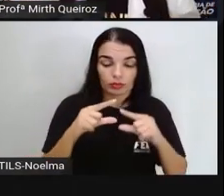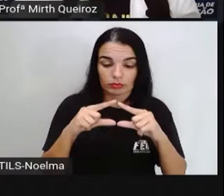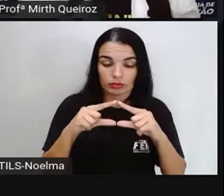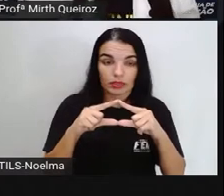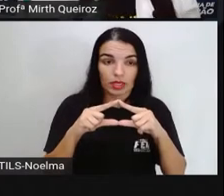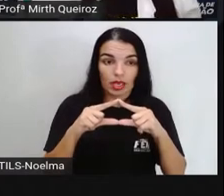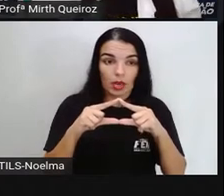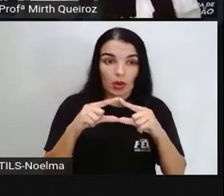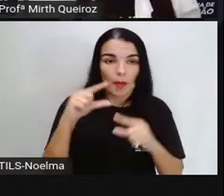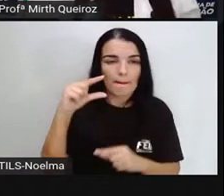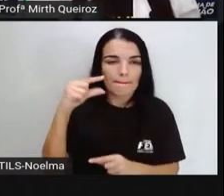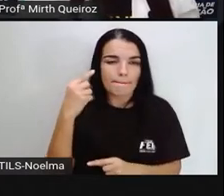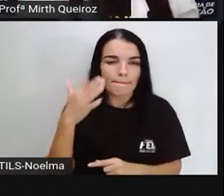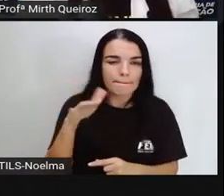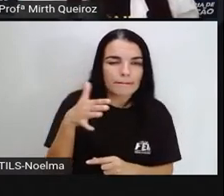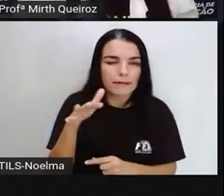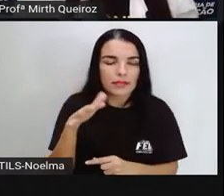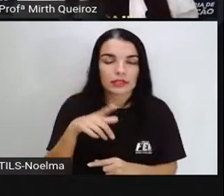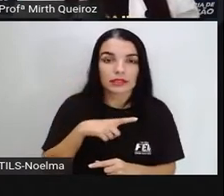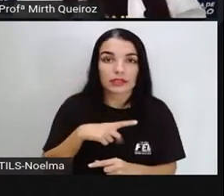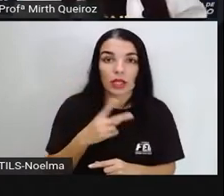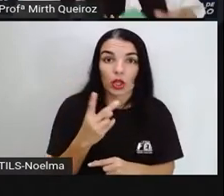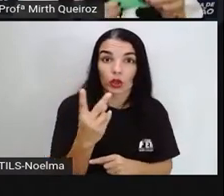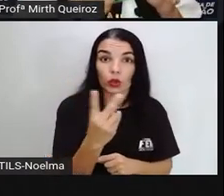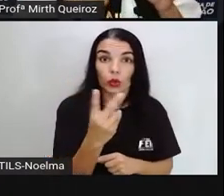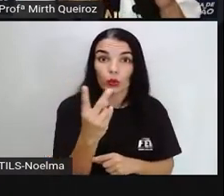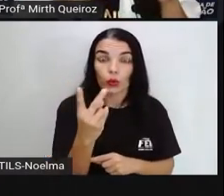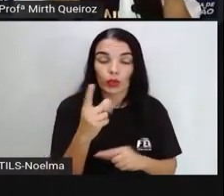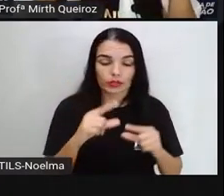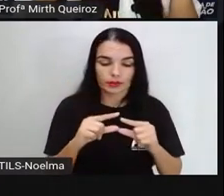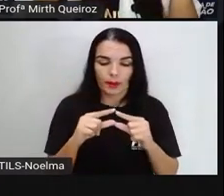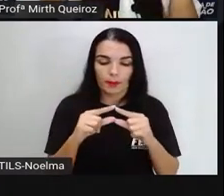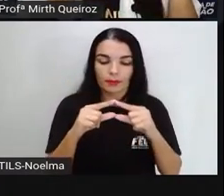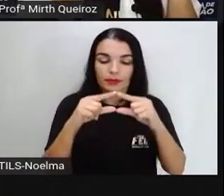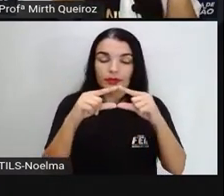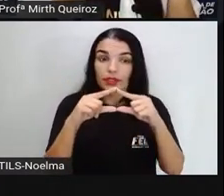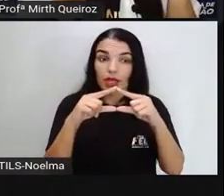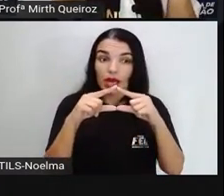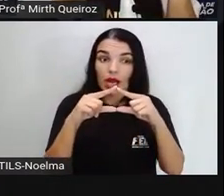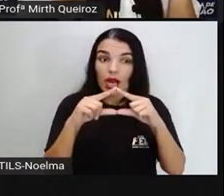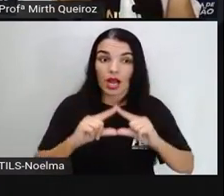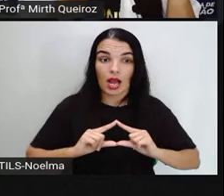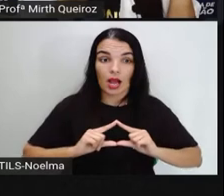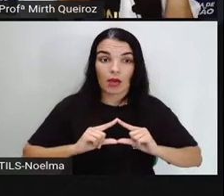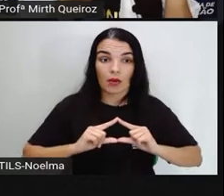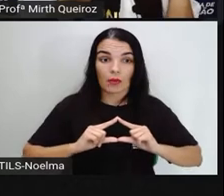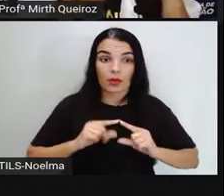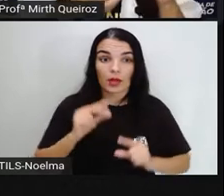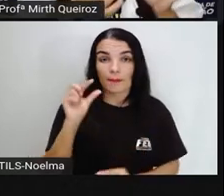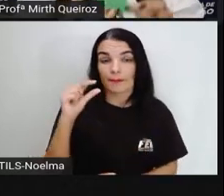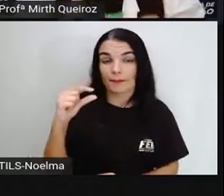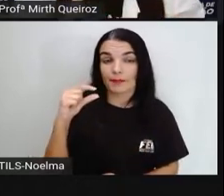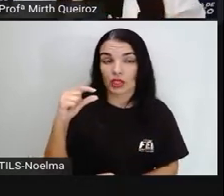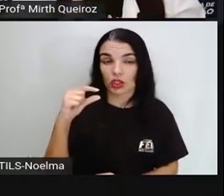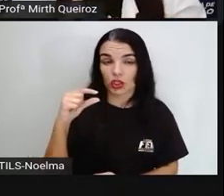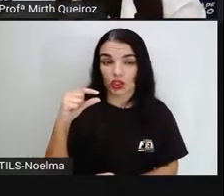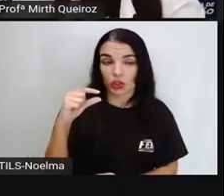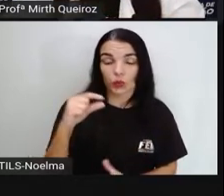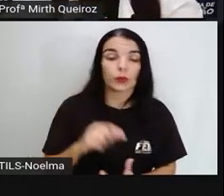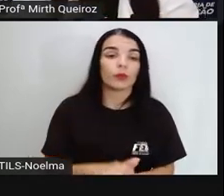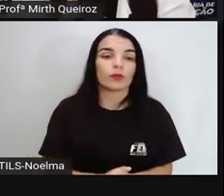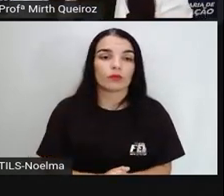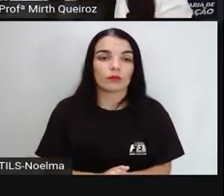Nós temos também dois triângulos pequeninos. Nós triângulos pequenos.